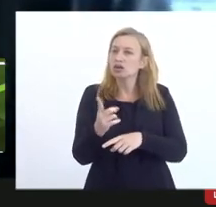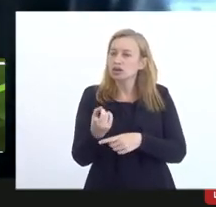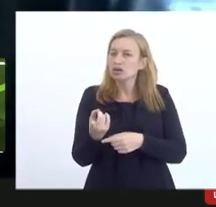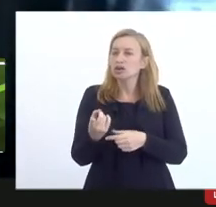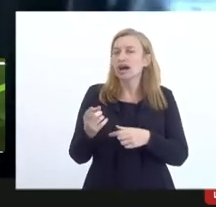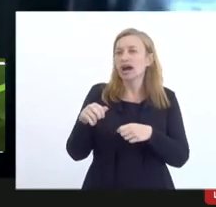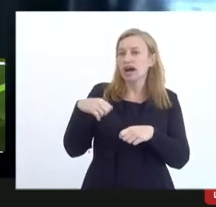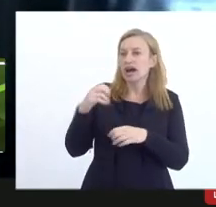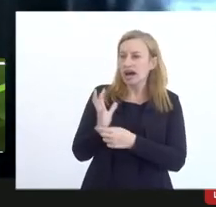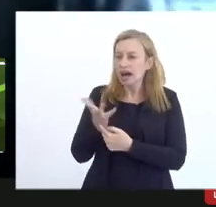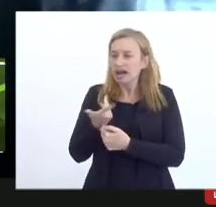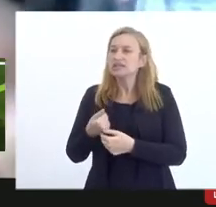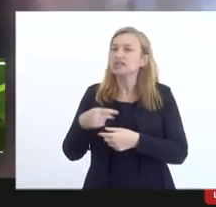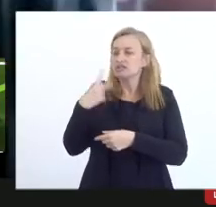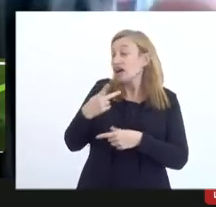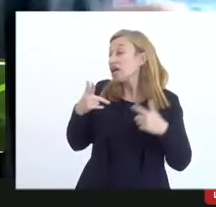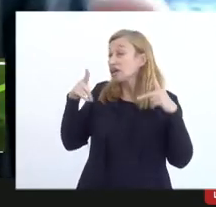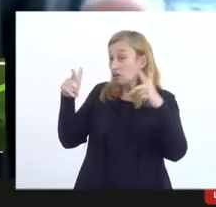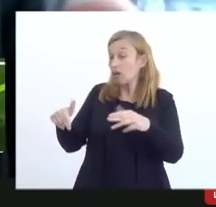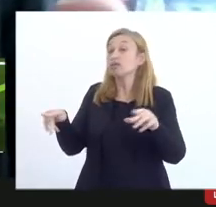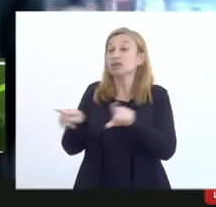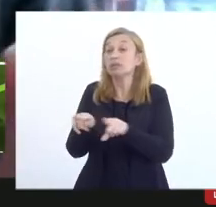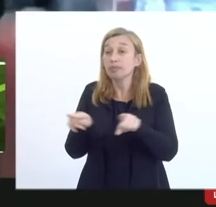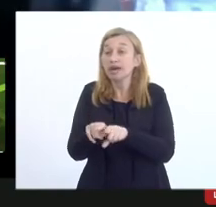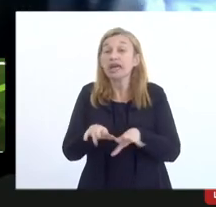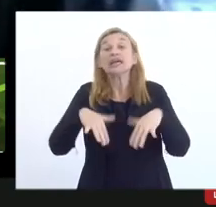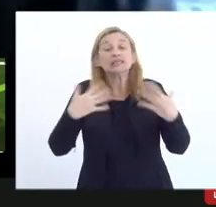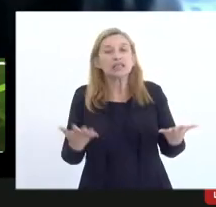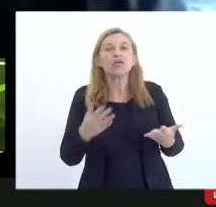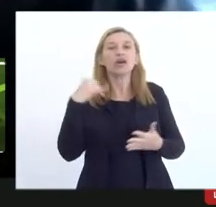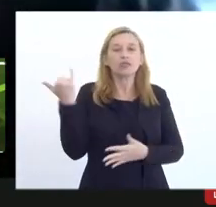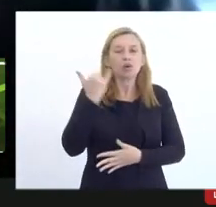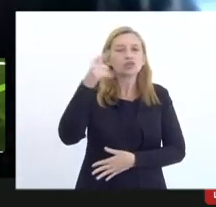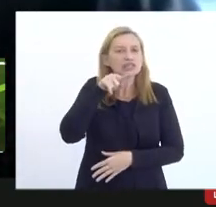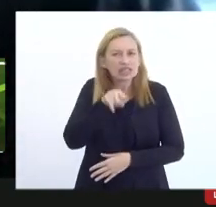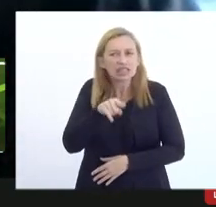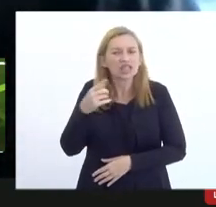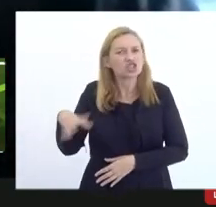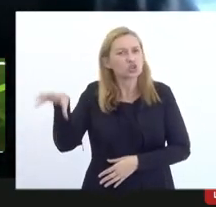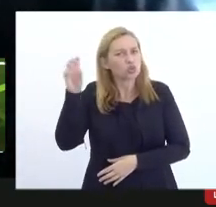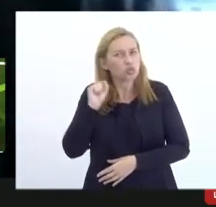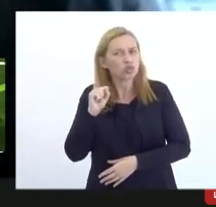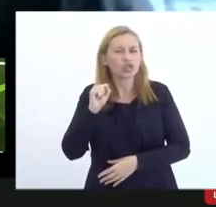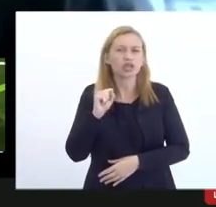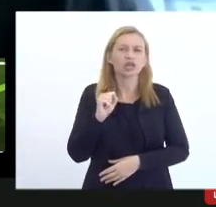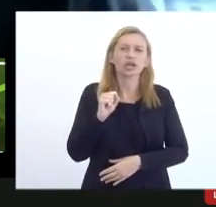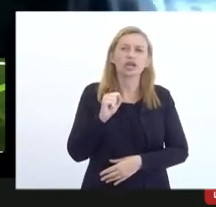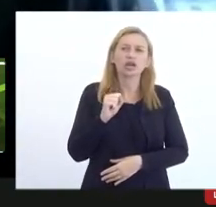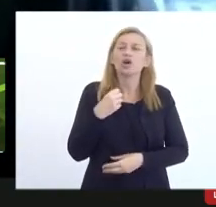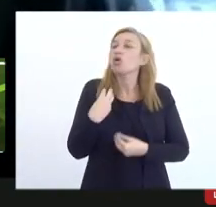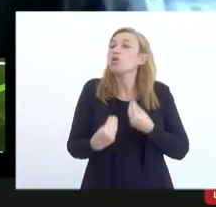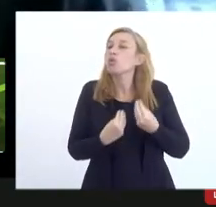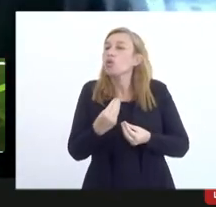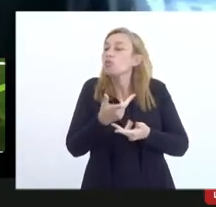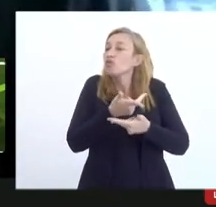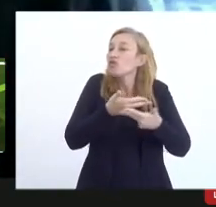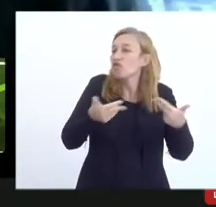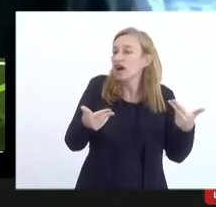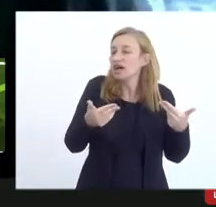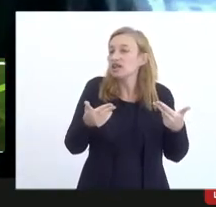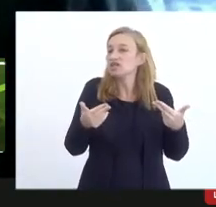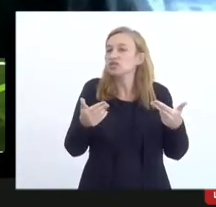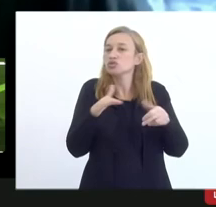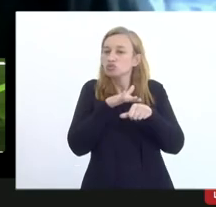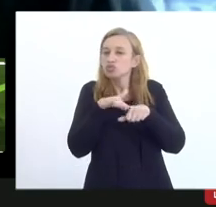travando tudo, então, é importante aqui a gente ouvir, como várias rodadas foram